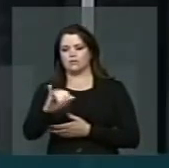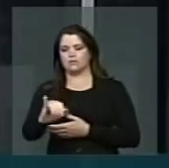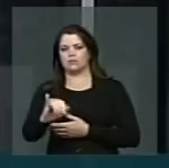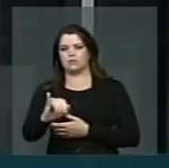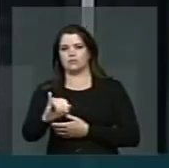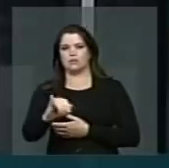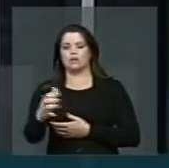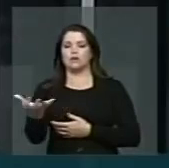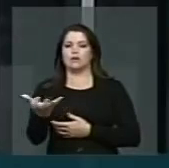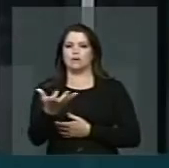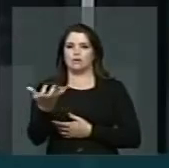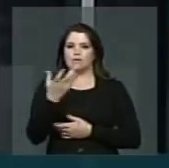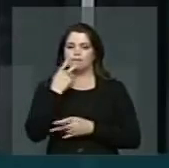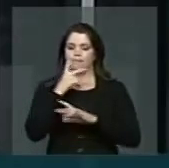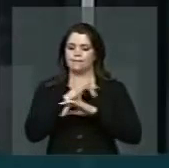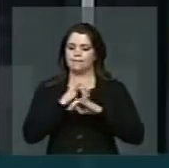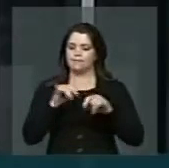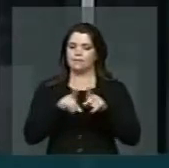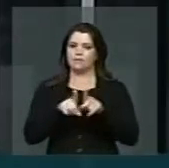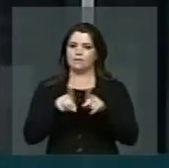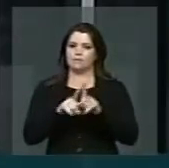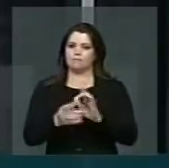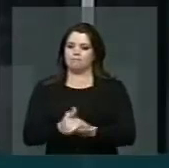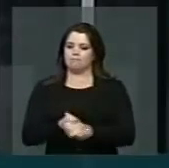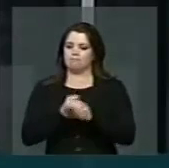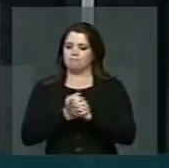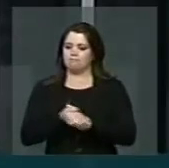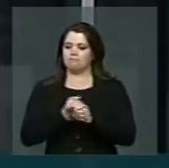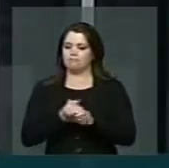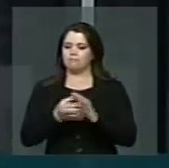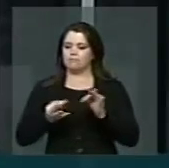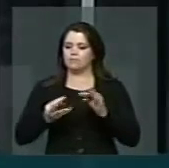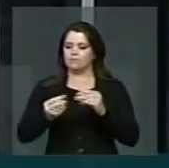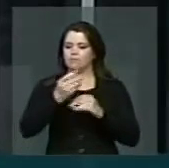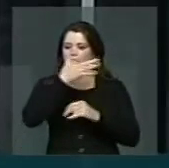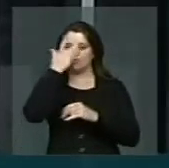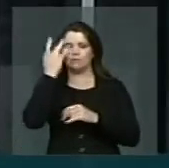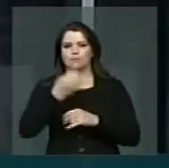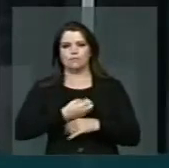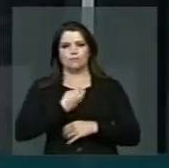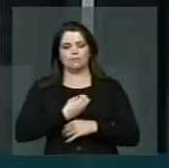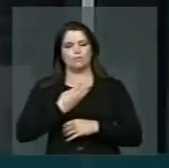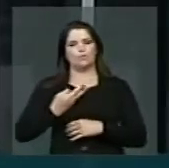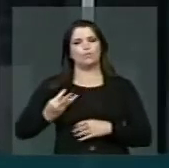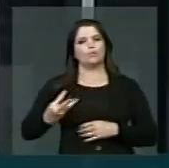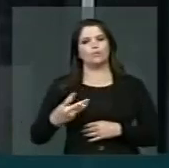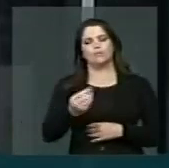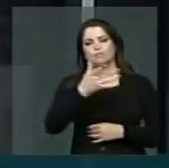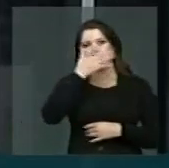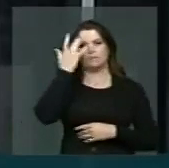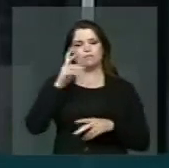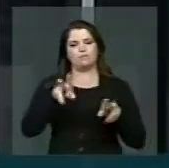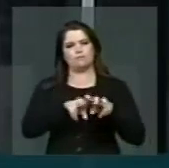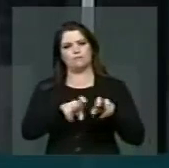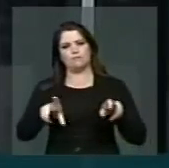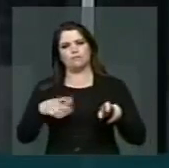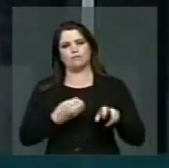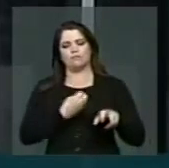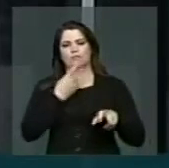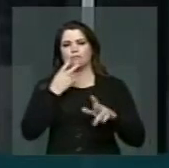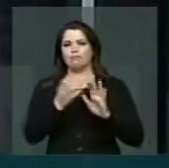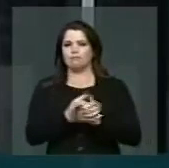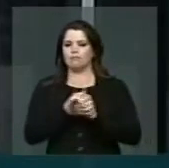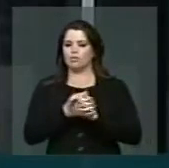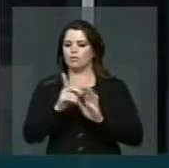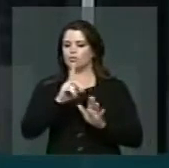Quero também saudar a mesa todos os colegas e todos os componentes que estão aqui para saudar